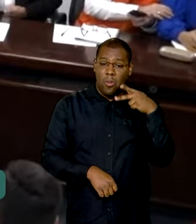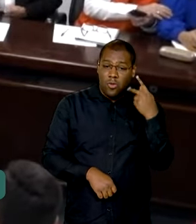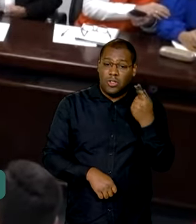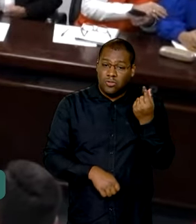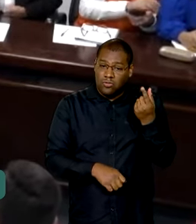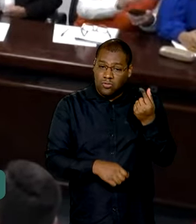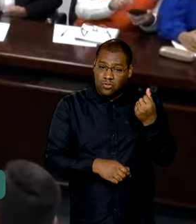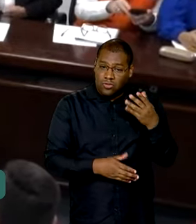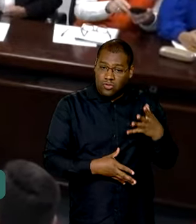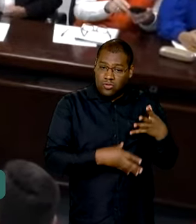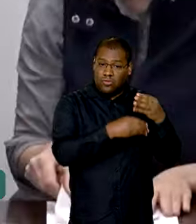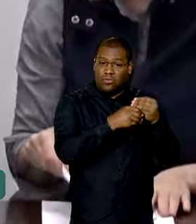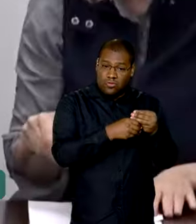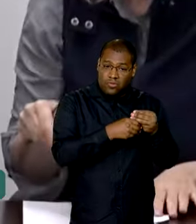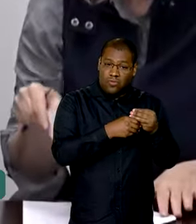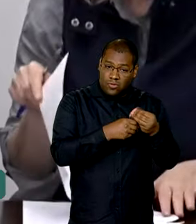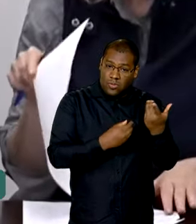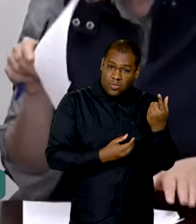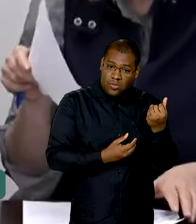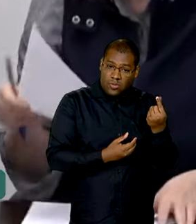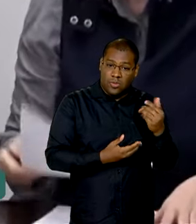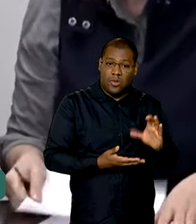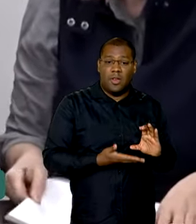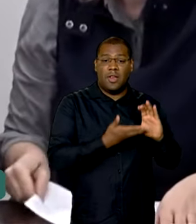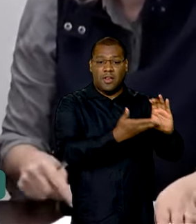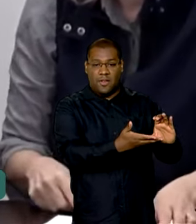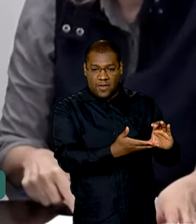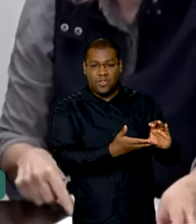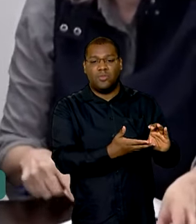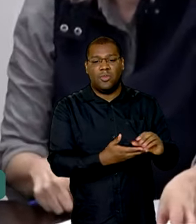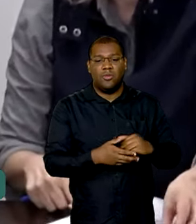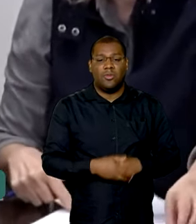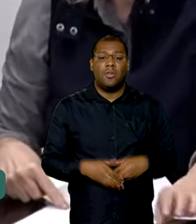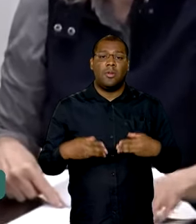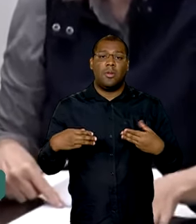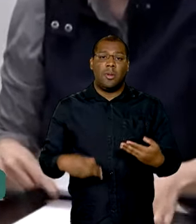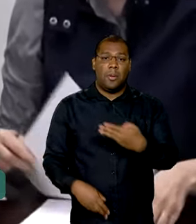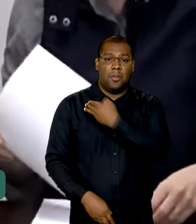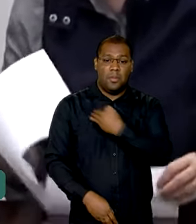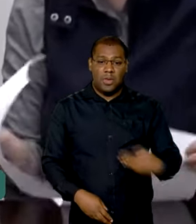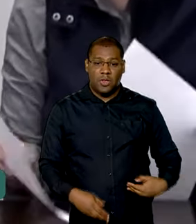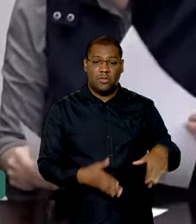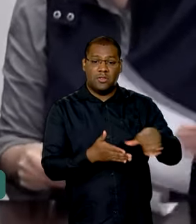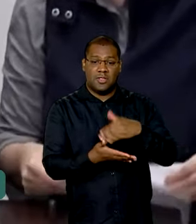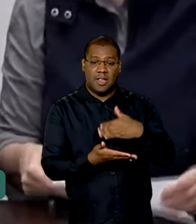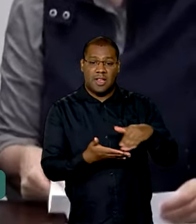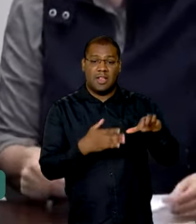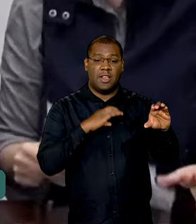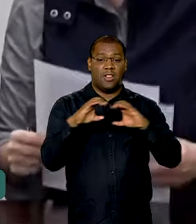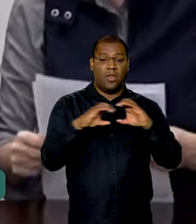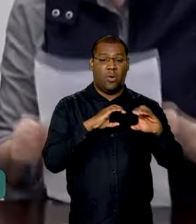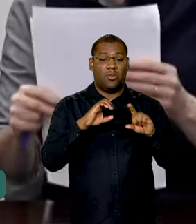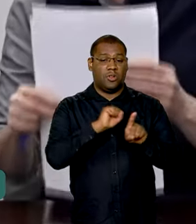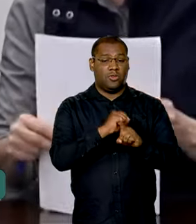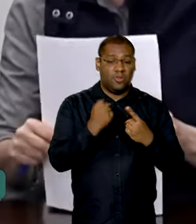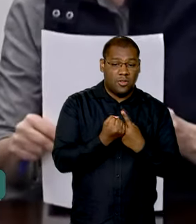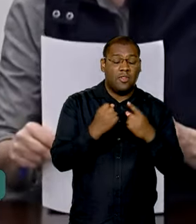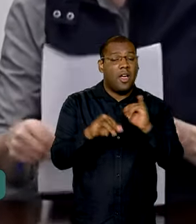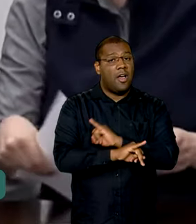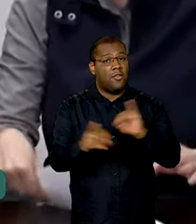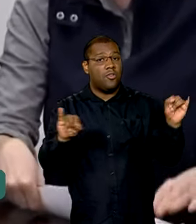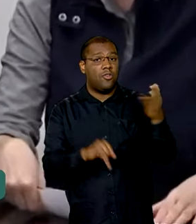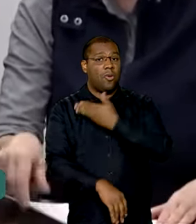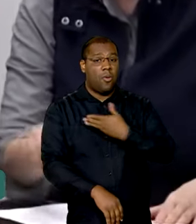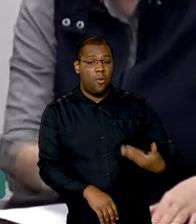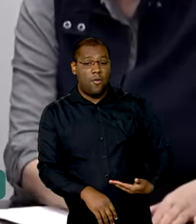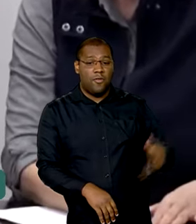a um bilhão até o fim da semana. O ministro da Secretaria de Comunicação Social garantiu que o governo federal vai fazer a